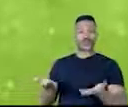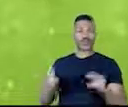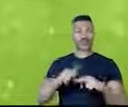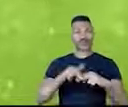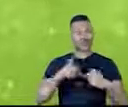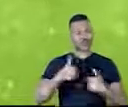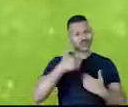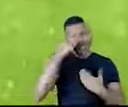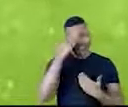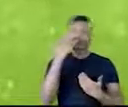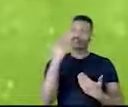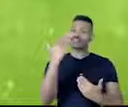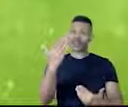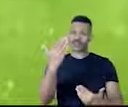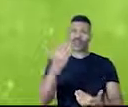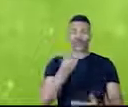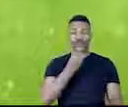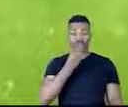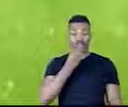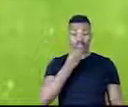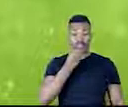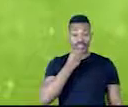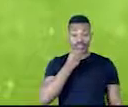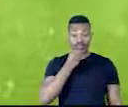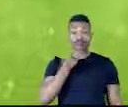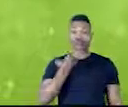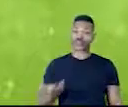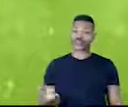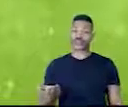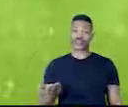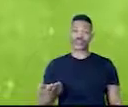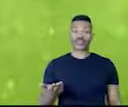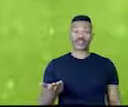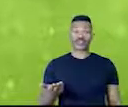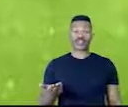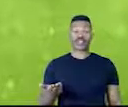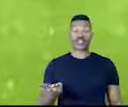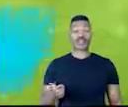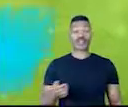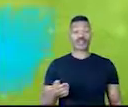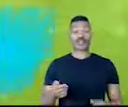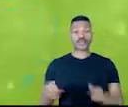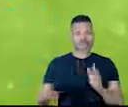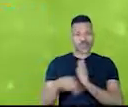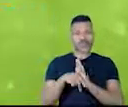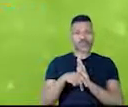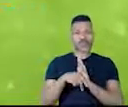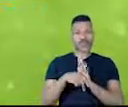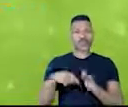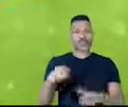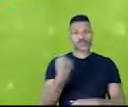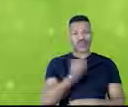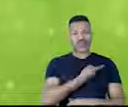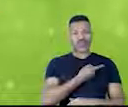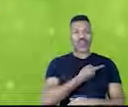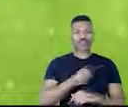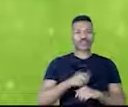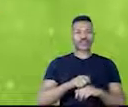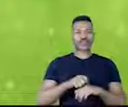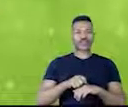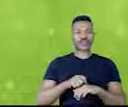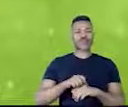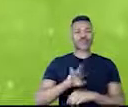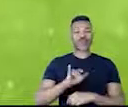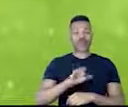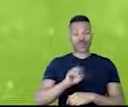a oportunidade. Aqui é alguma coisa da nossa biodiversidade, lá na fazenda